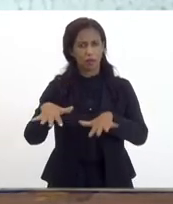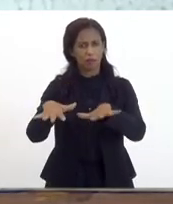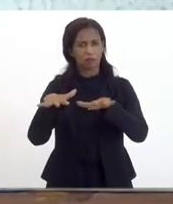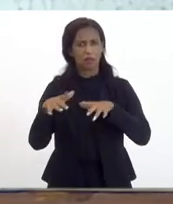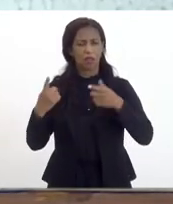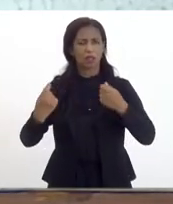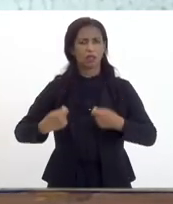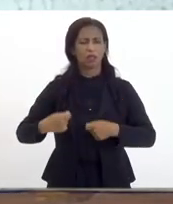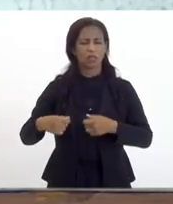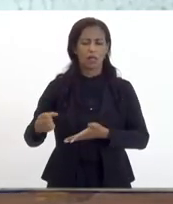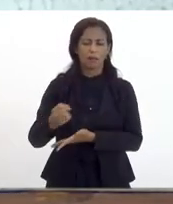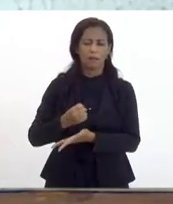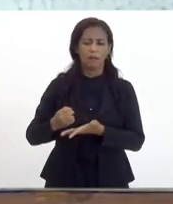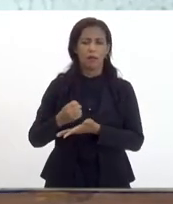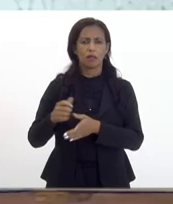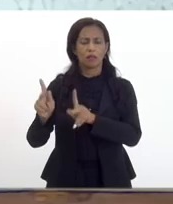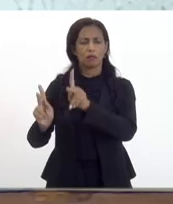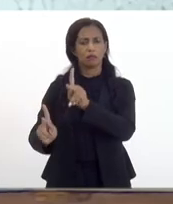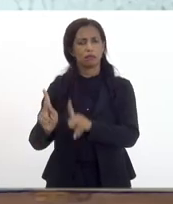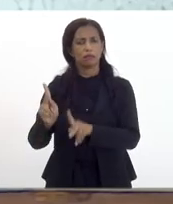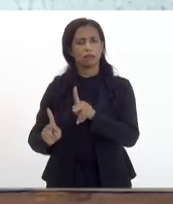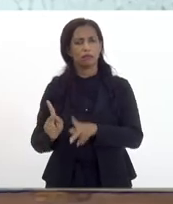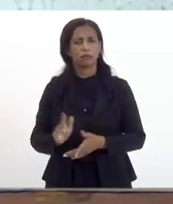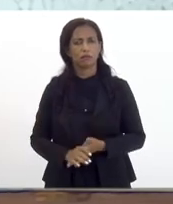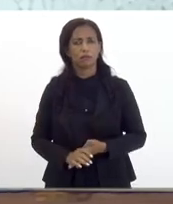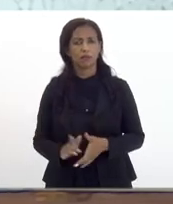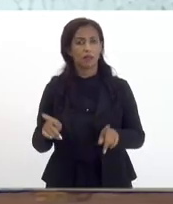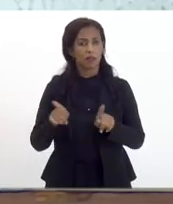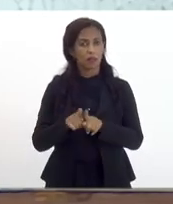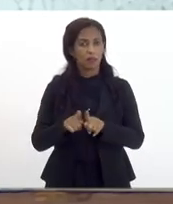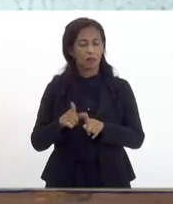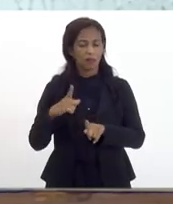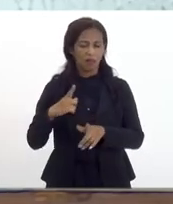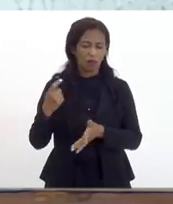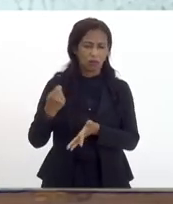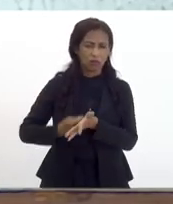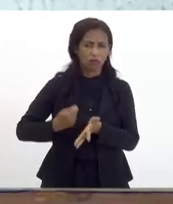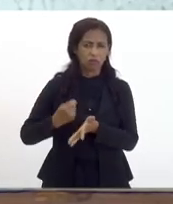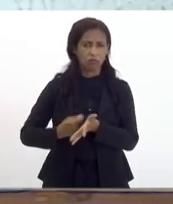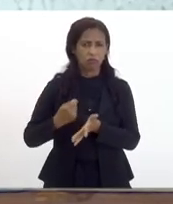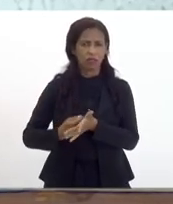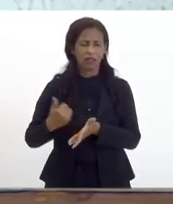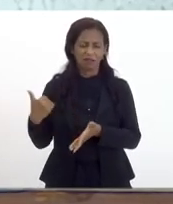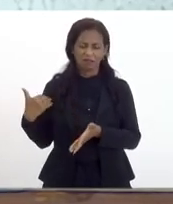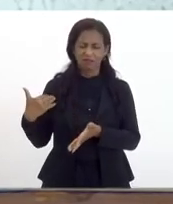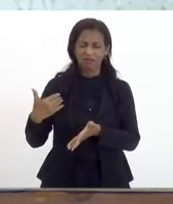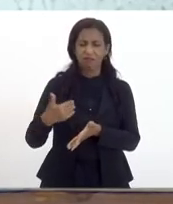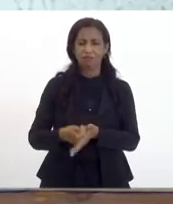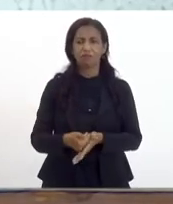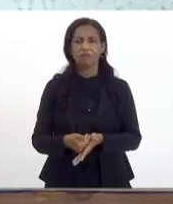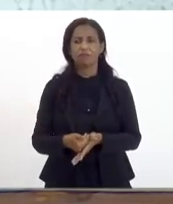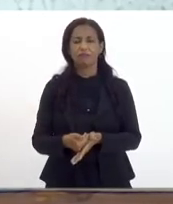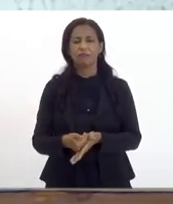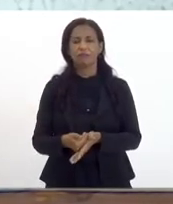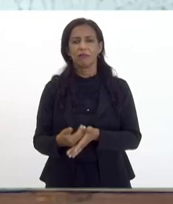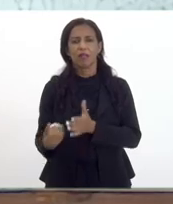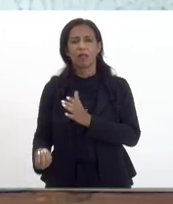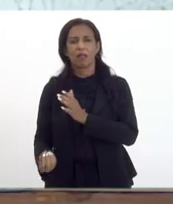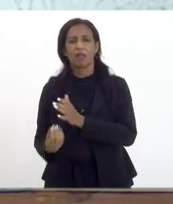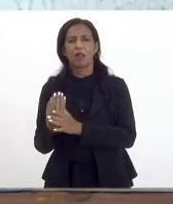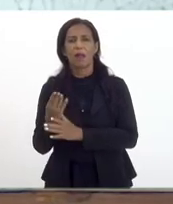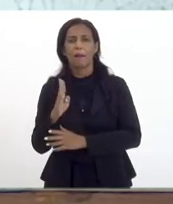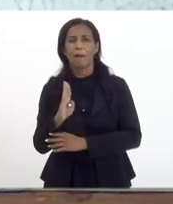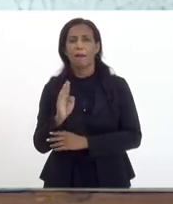as necessidades básicas da população inclusive veio lutando desde o mandato anterior pela instalação de um